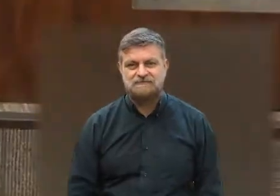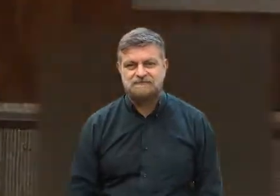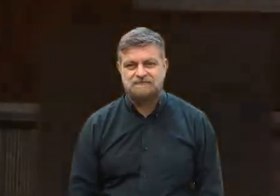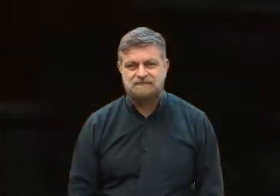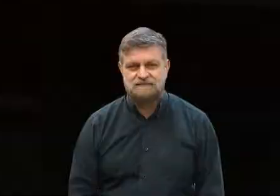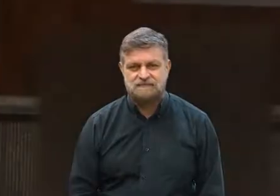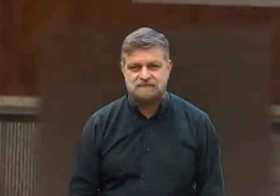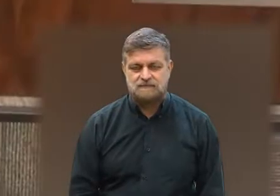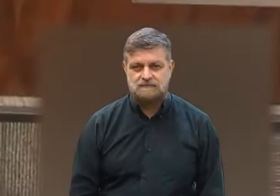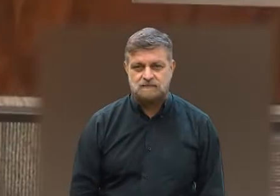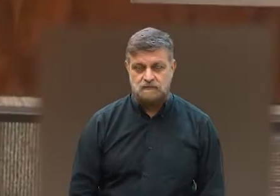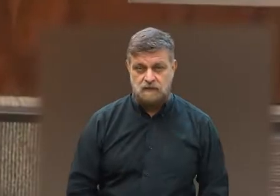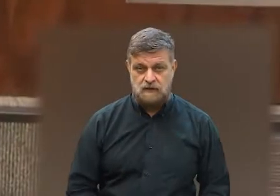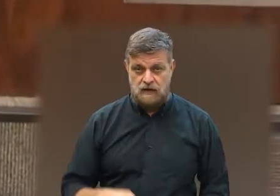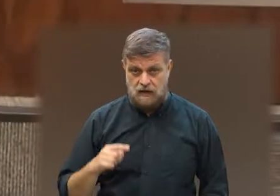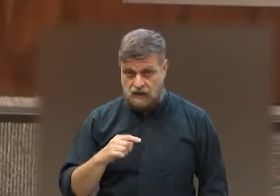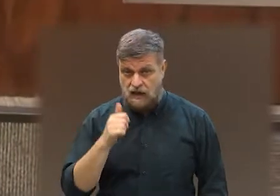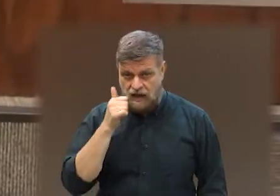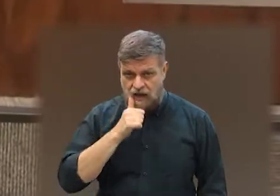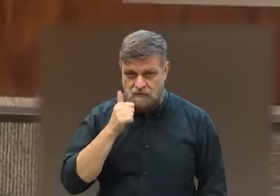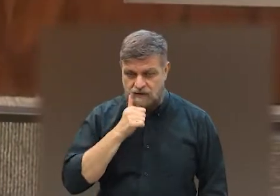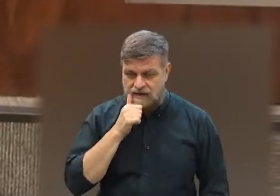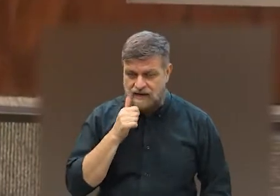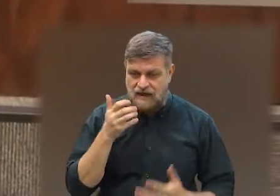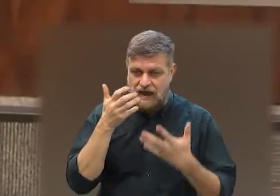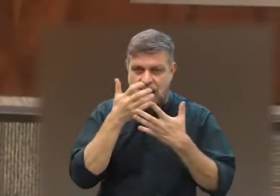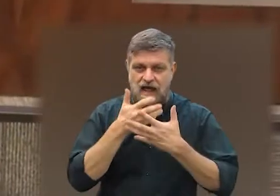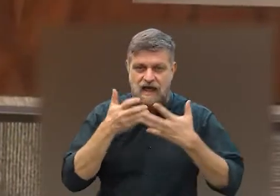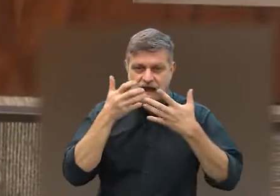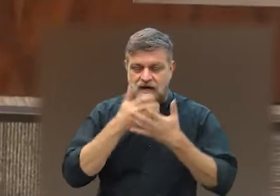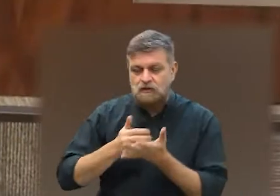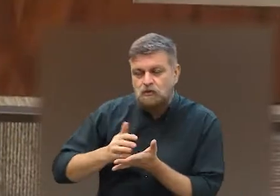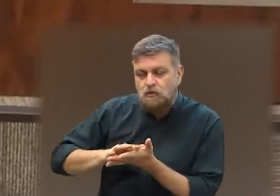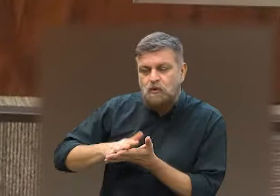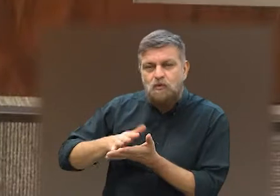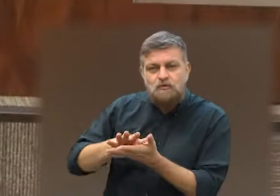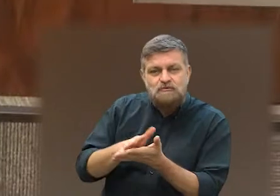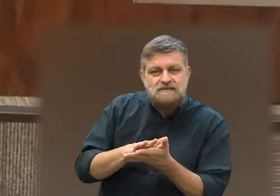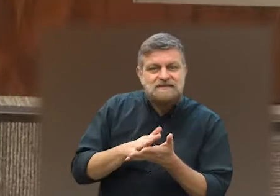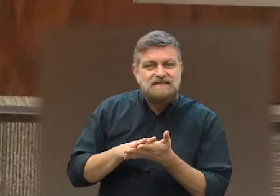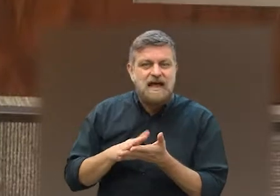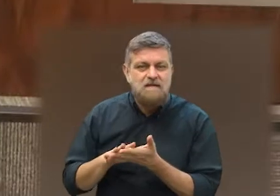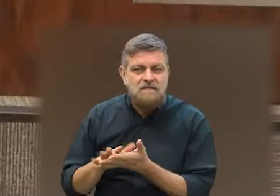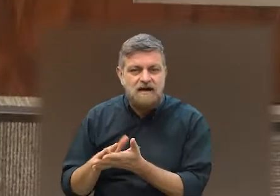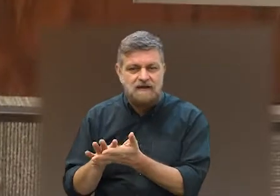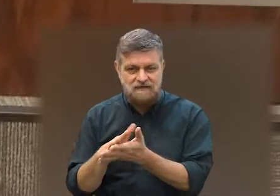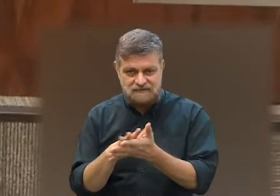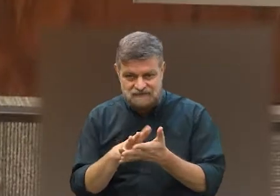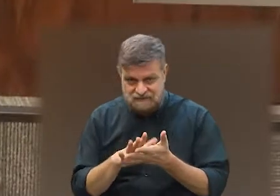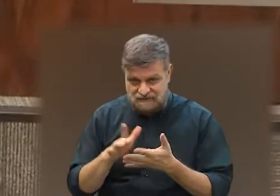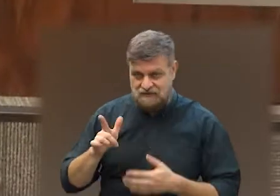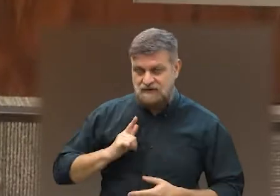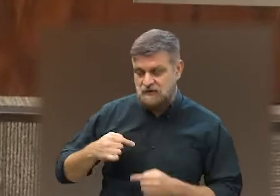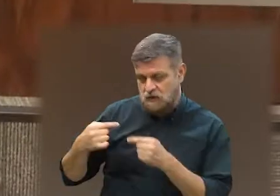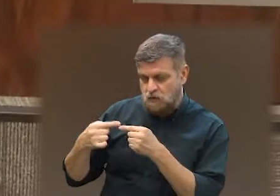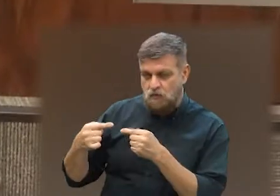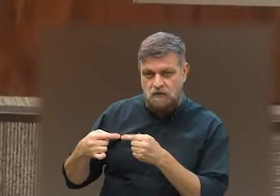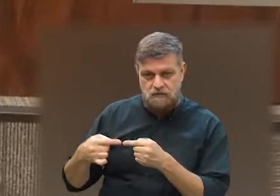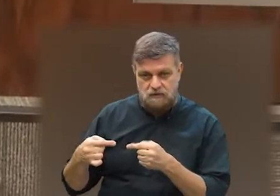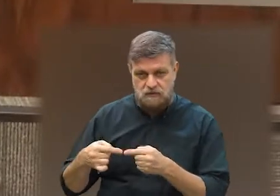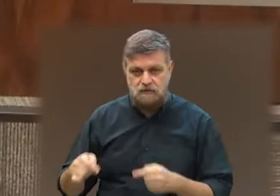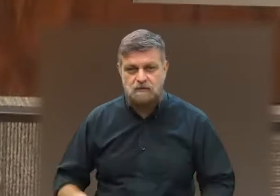Eu vou cantar um samba que foi, ele foi enredo